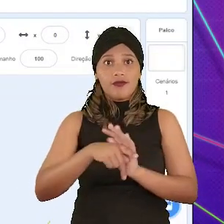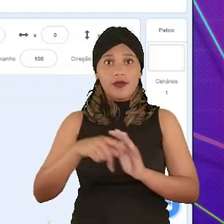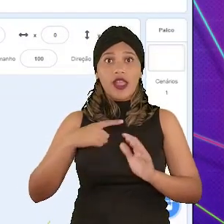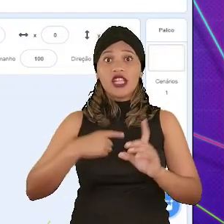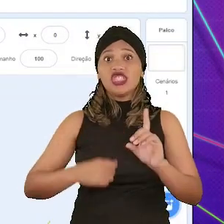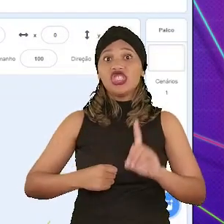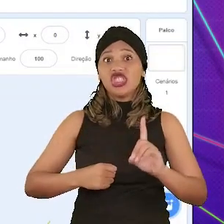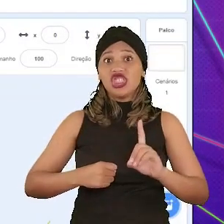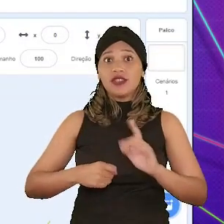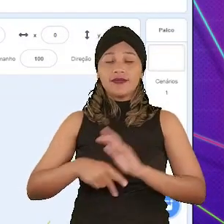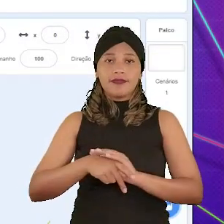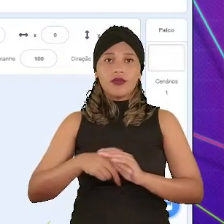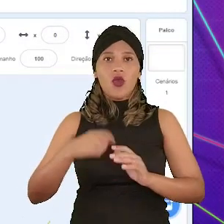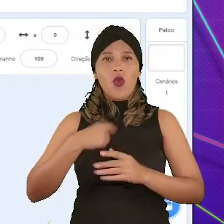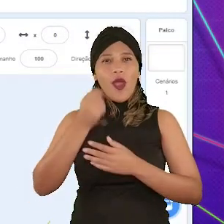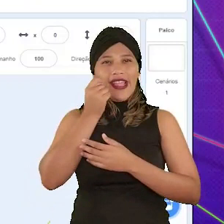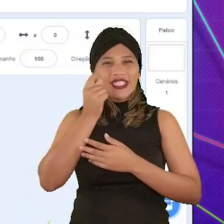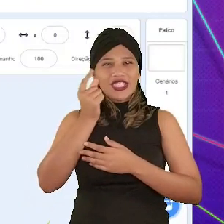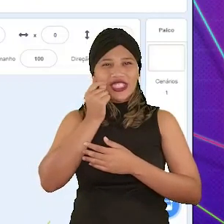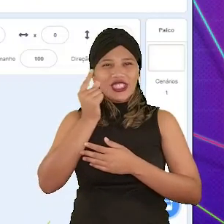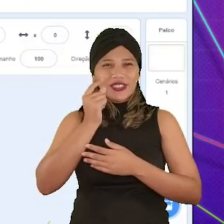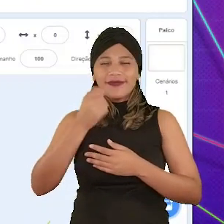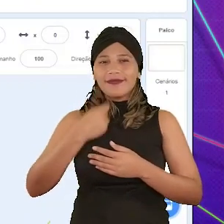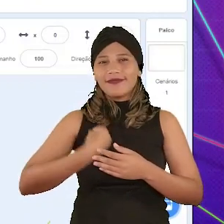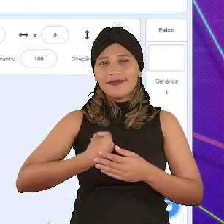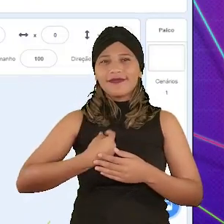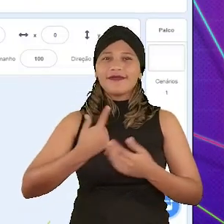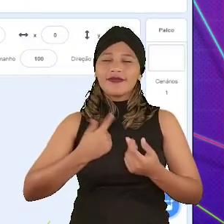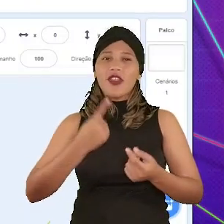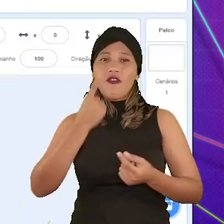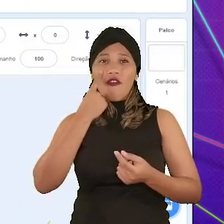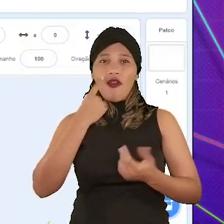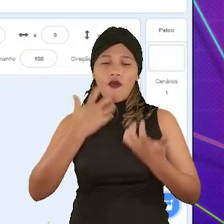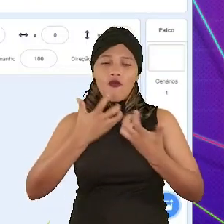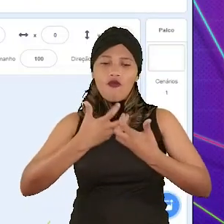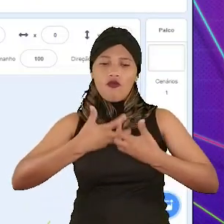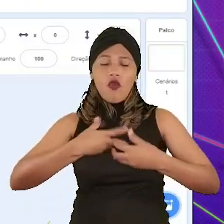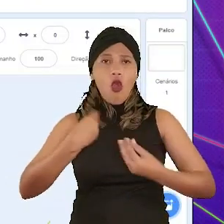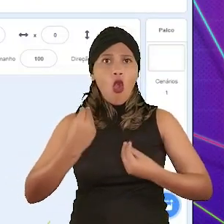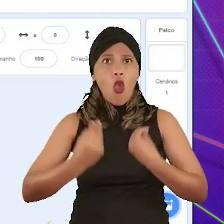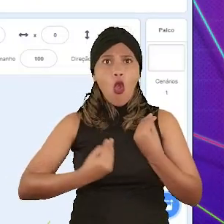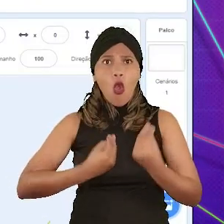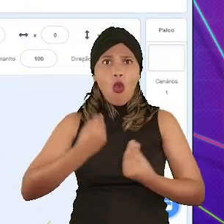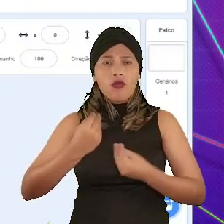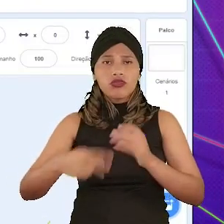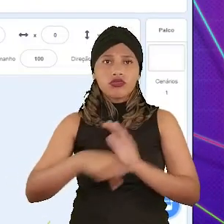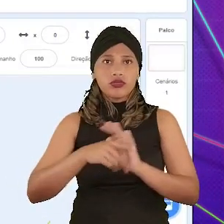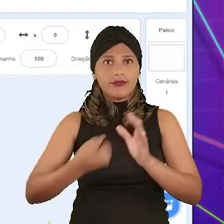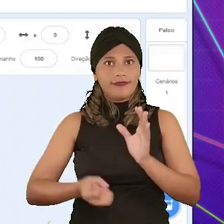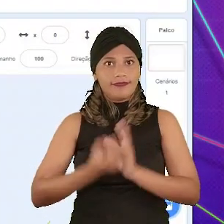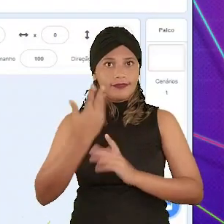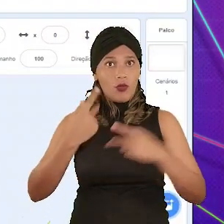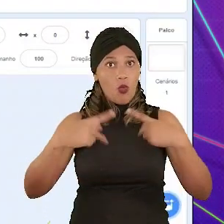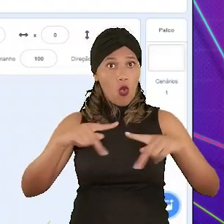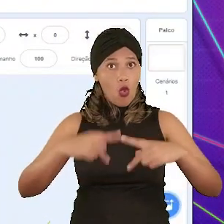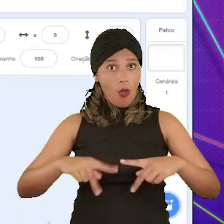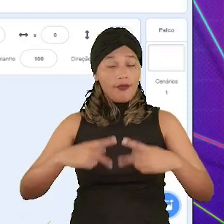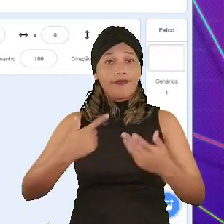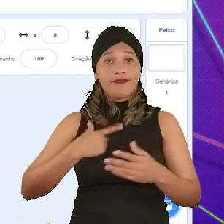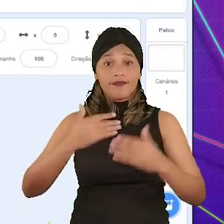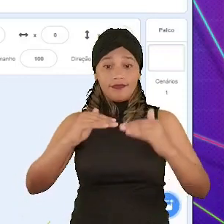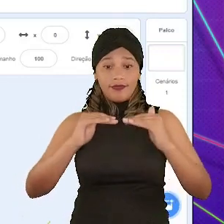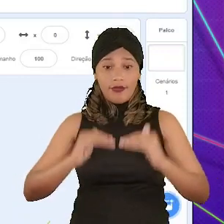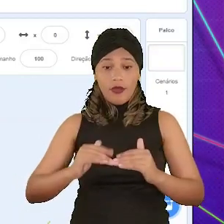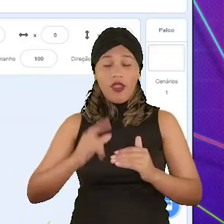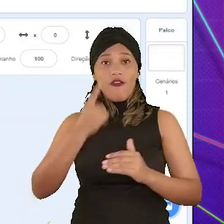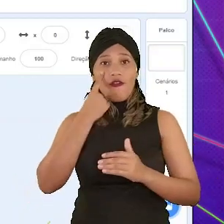layout aqui que tem do lado direito uma telinha com um gato. E é aí onde a gente vai ver o funcionamento do programa que a gente vai montar. E